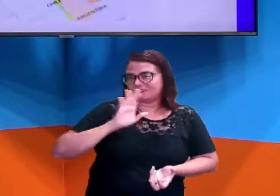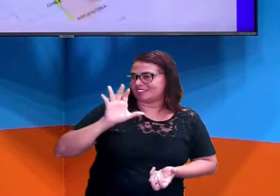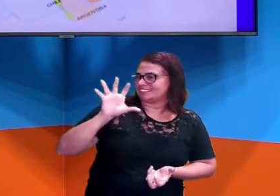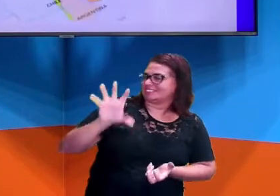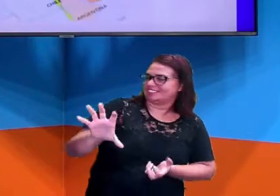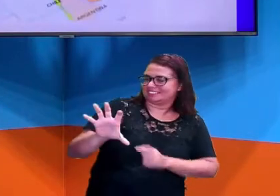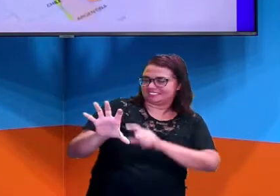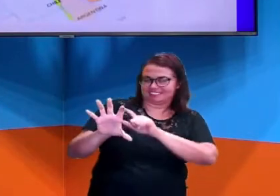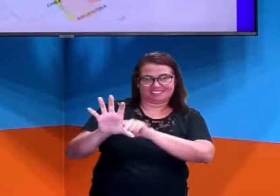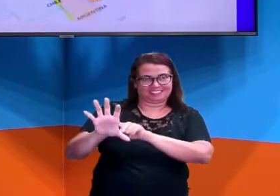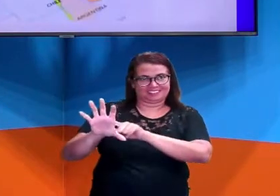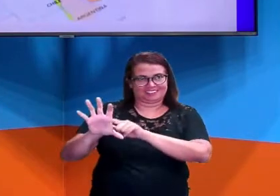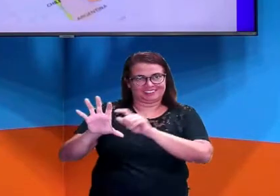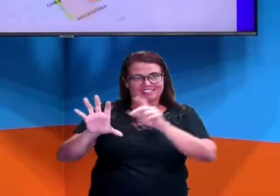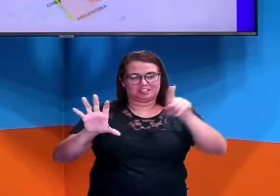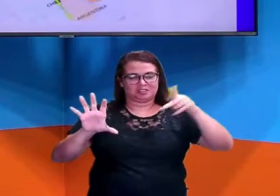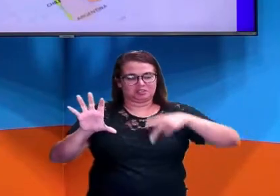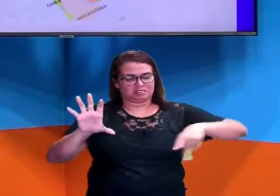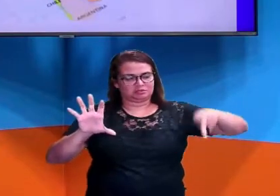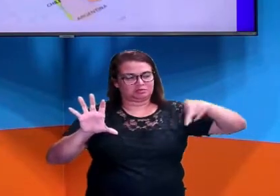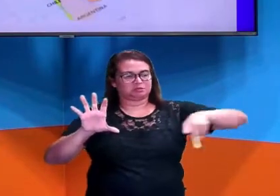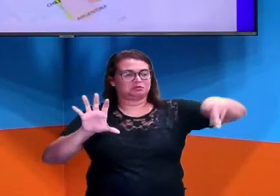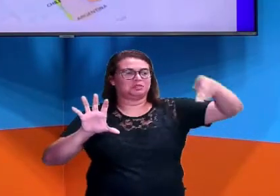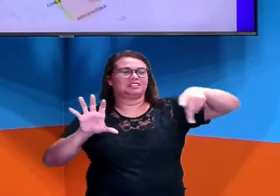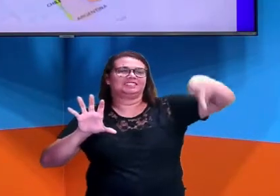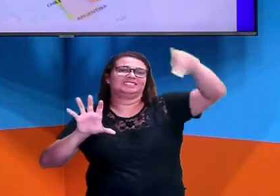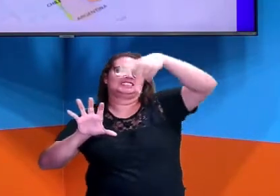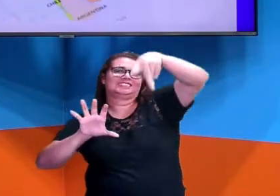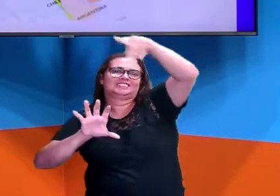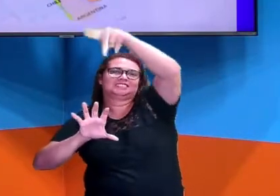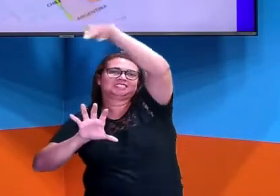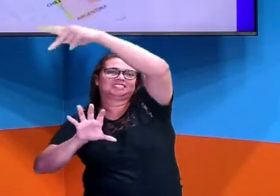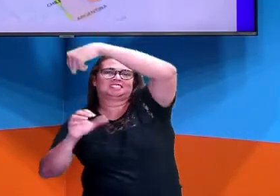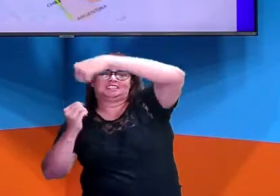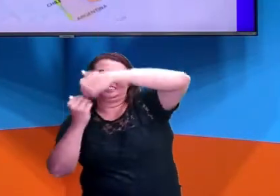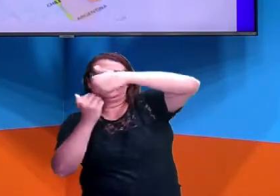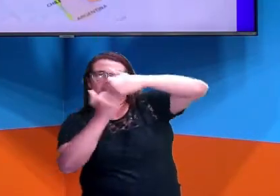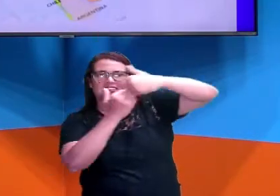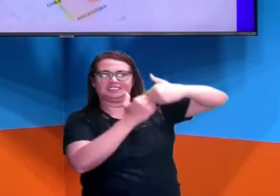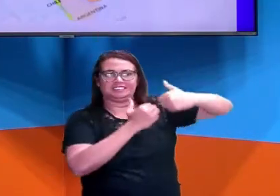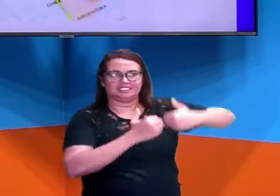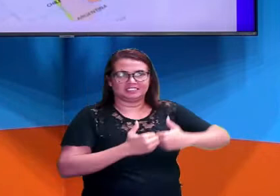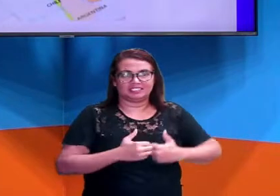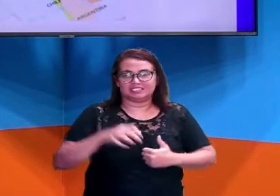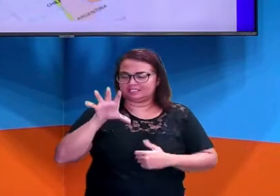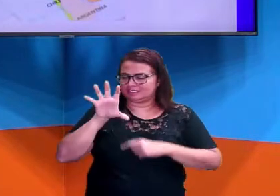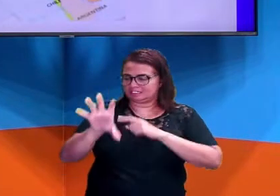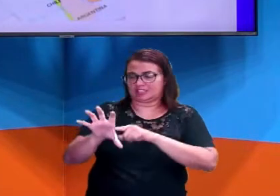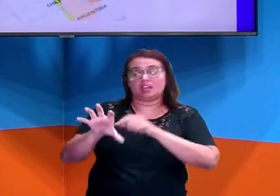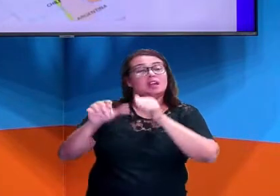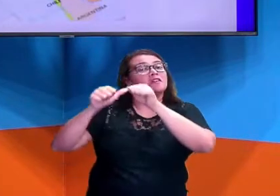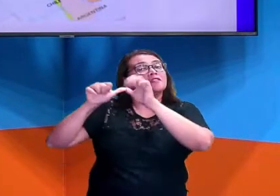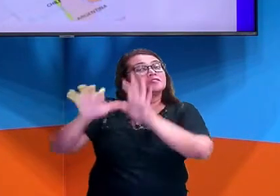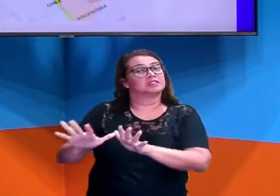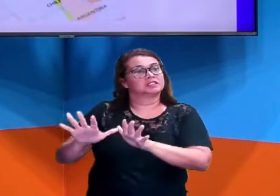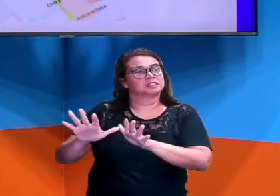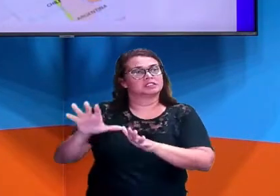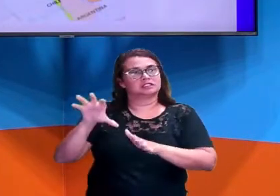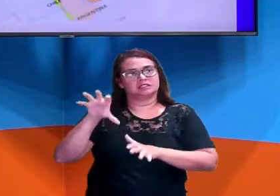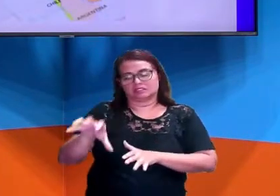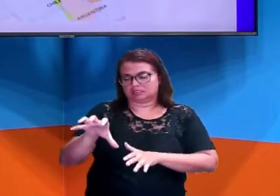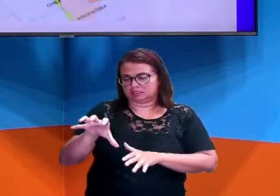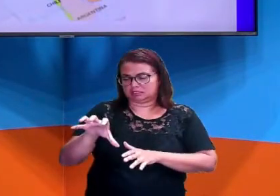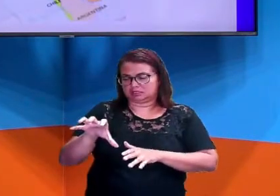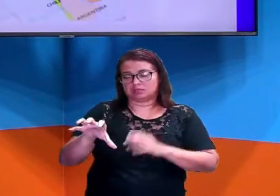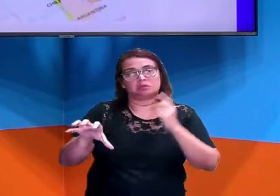região do Brasil e outros países. E veja que é uma localização fixa, porque essa imagem que